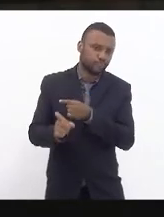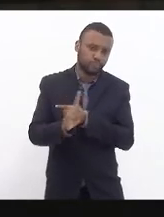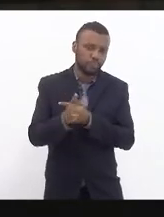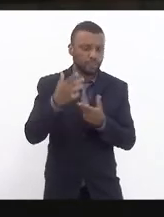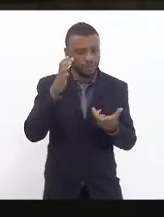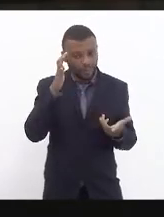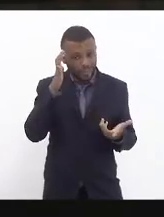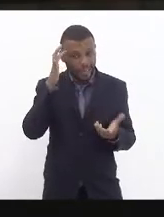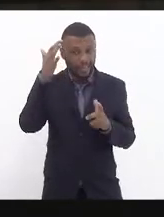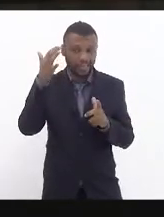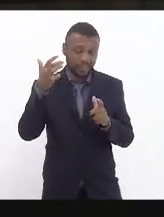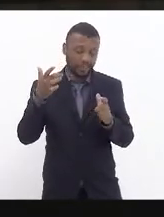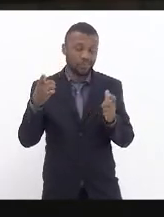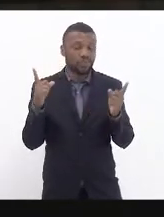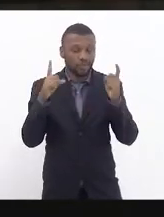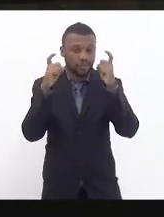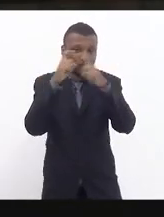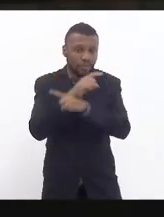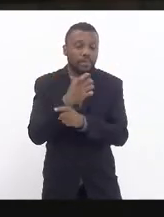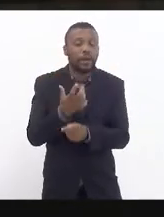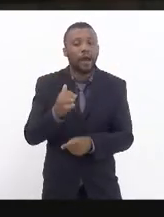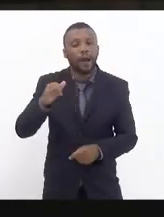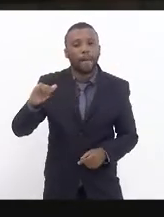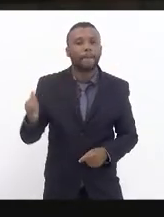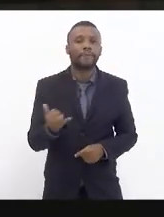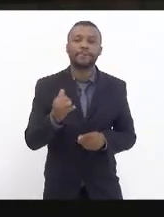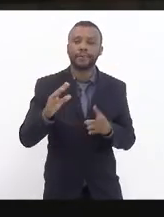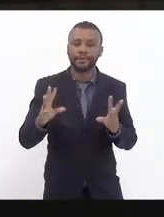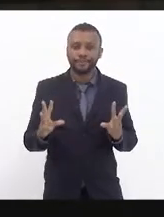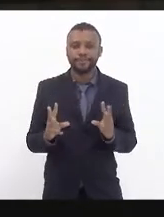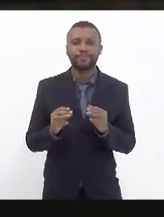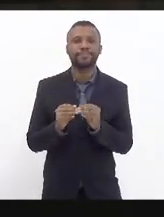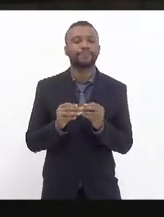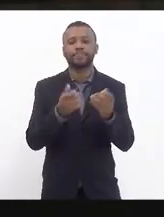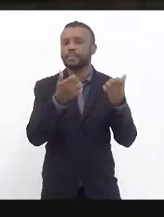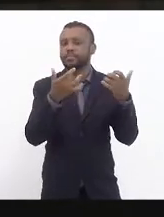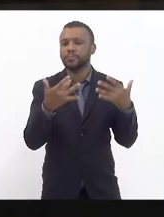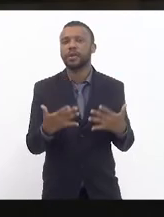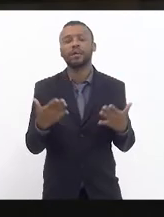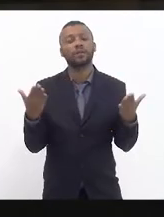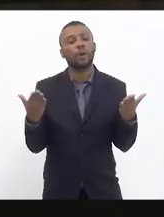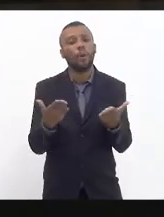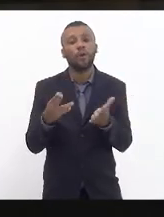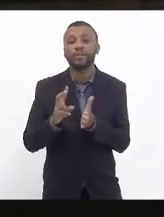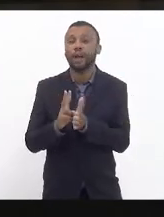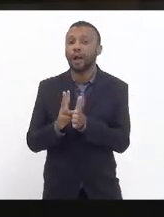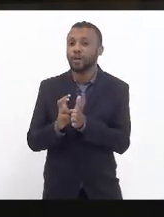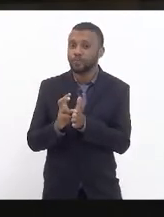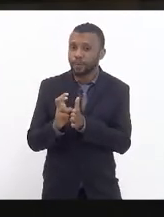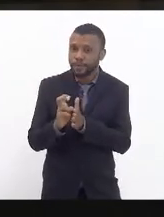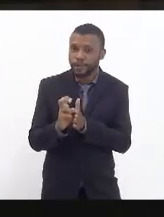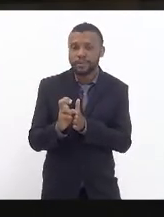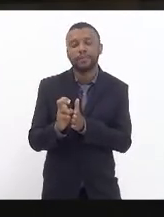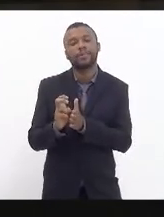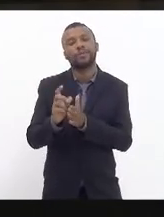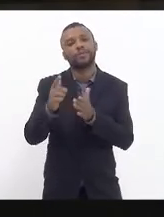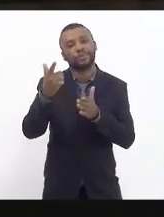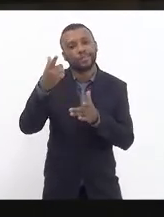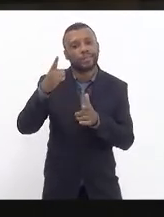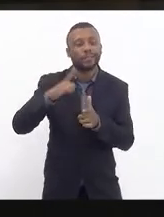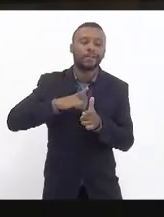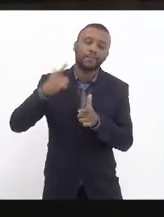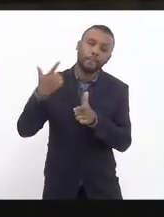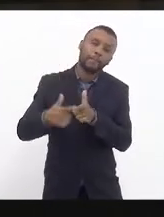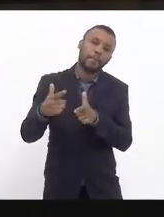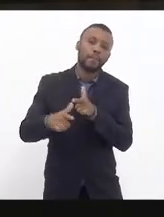queria aproveitar essas considerações para dizer que hoje a supervia teve problema de novo aí foi no ramal